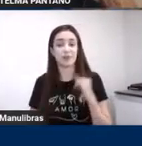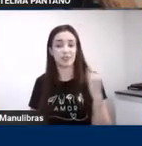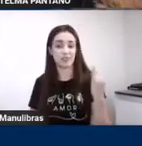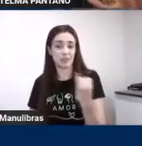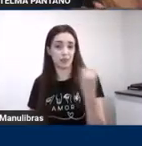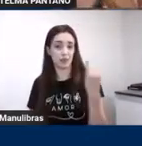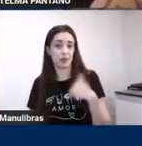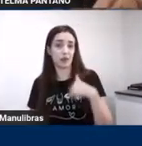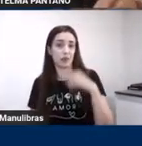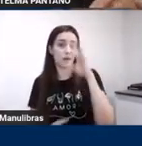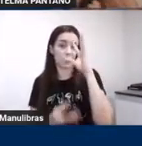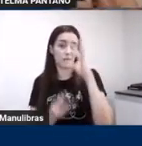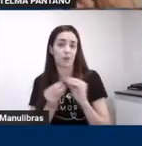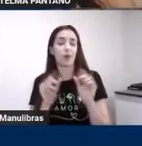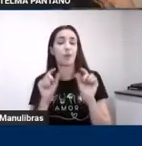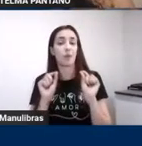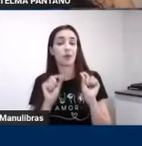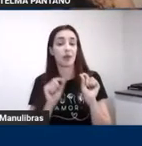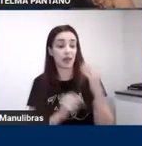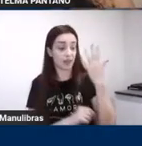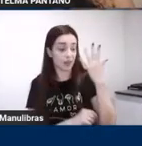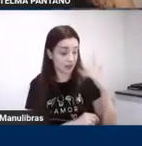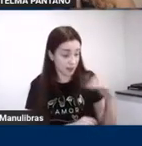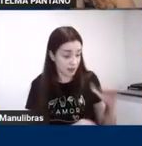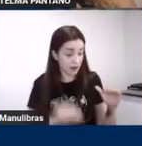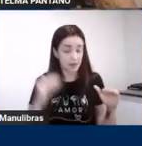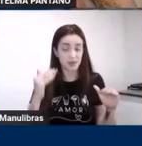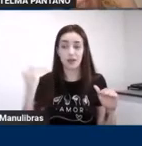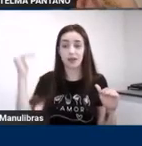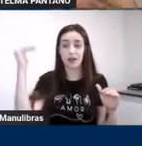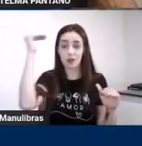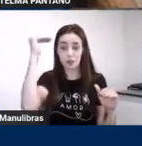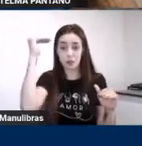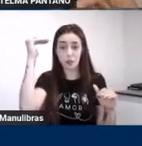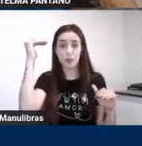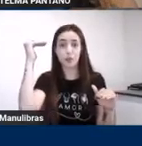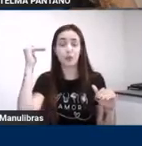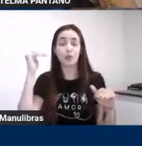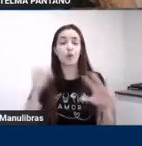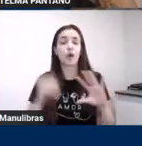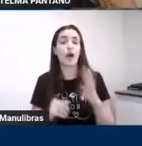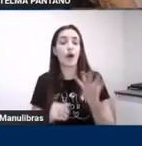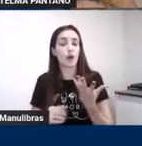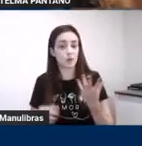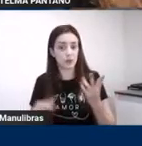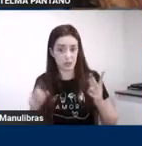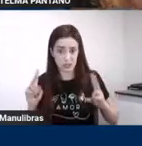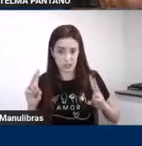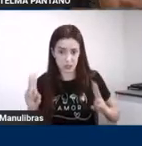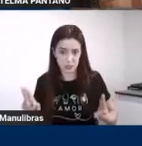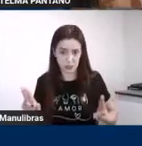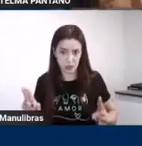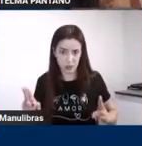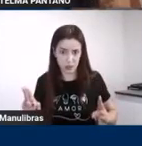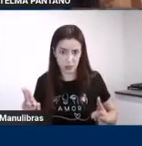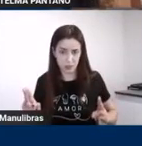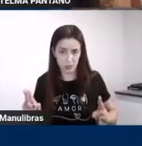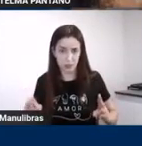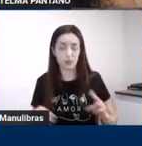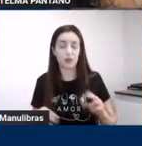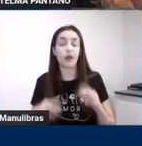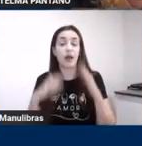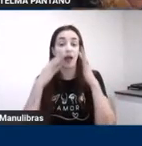que na criança e no adolescente acontece da mesma forma. Atenção em flashes.